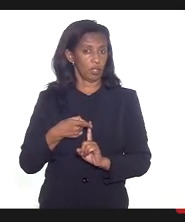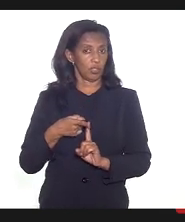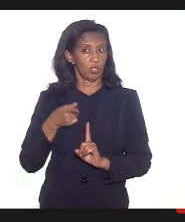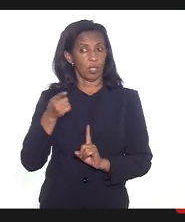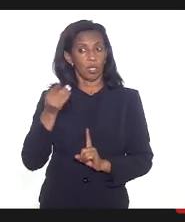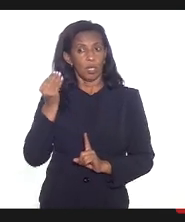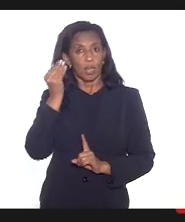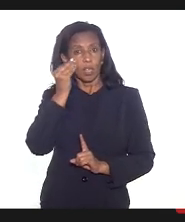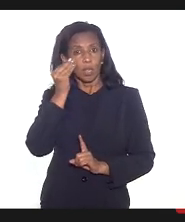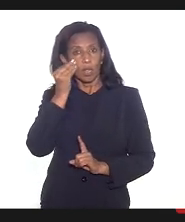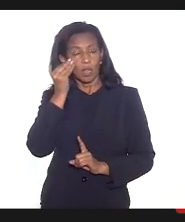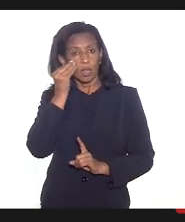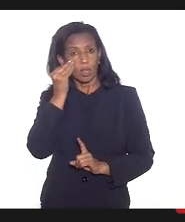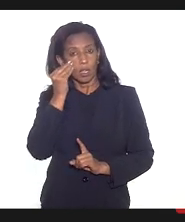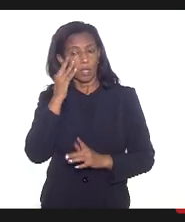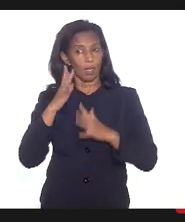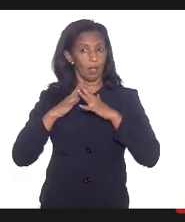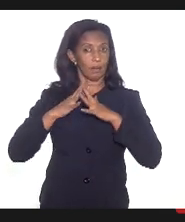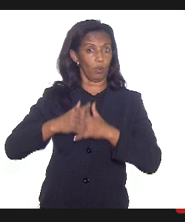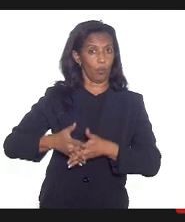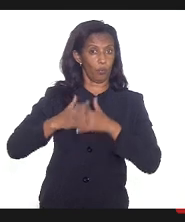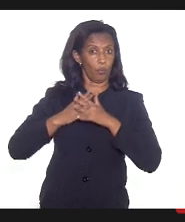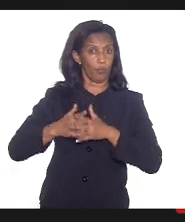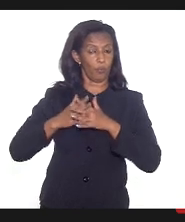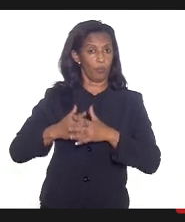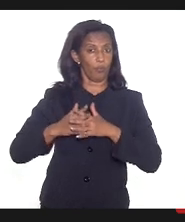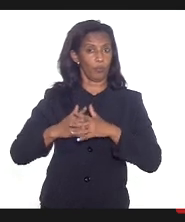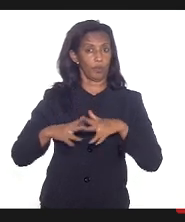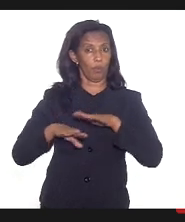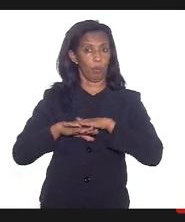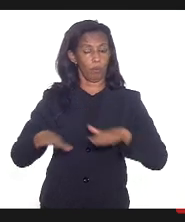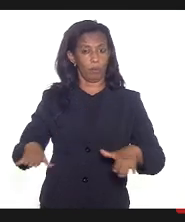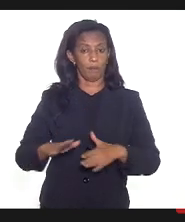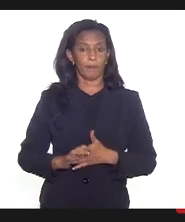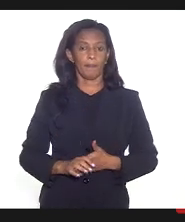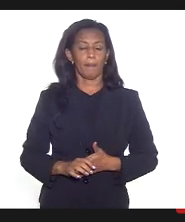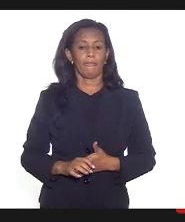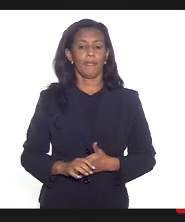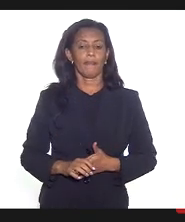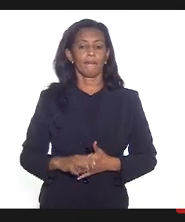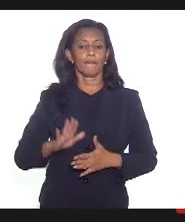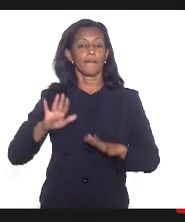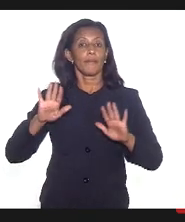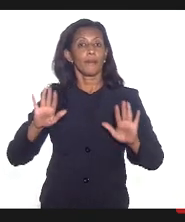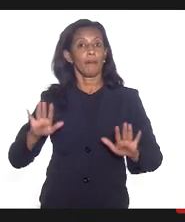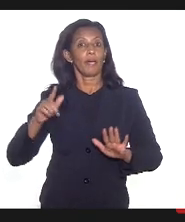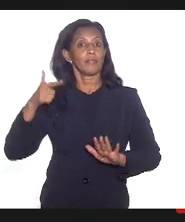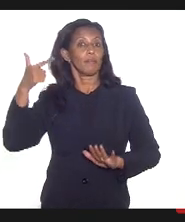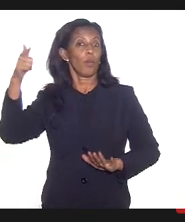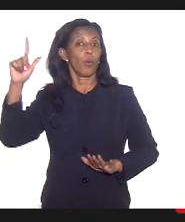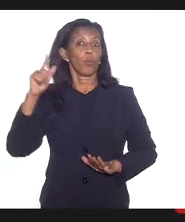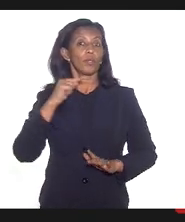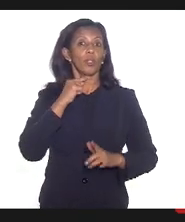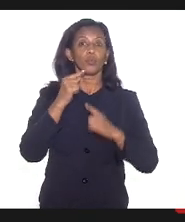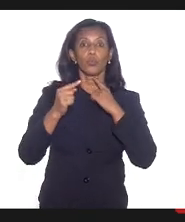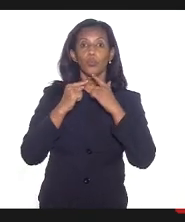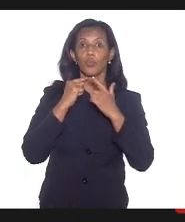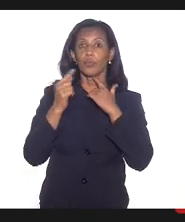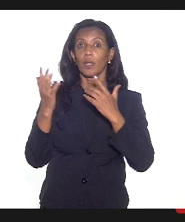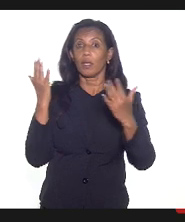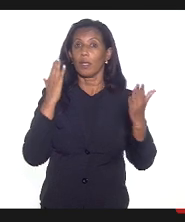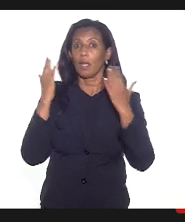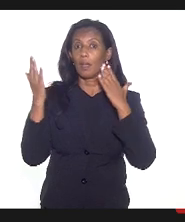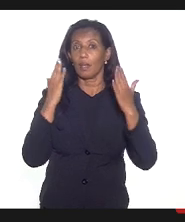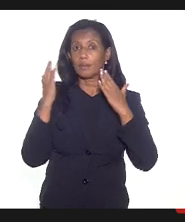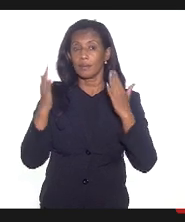tirar essa confusão que ficou mas a minha outra dúvida é em relação